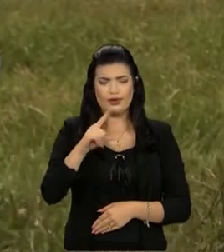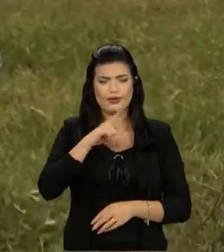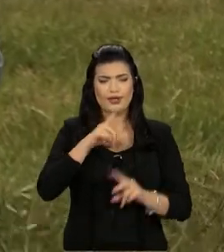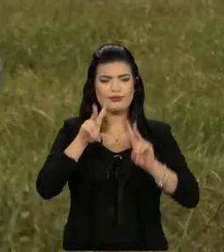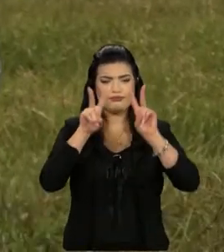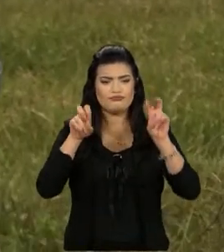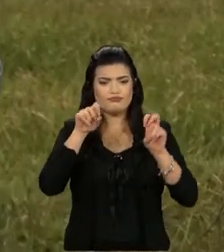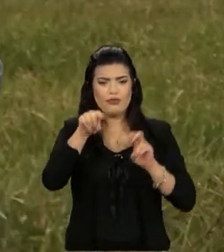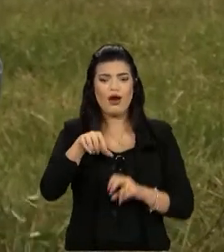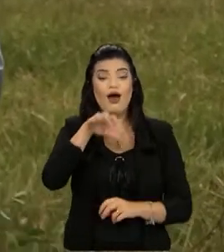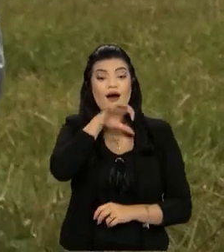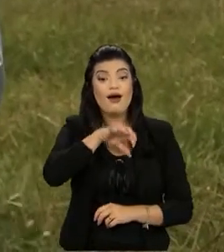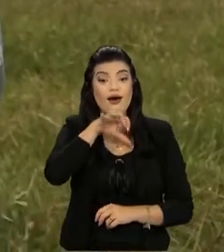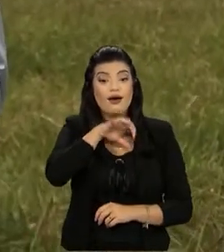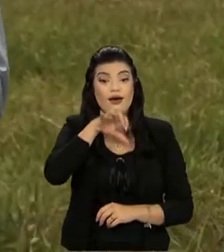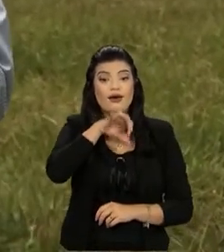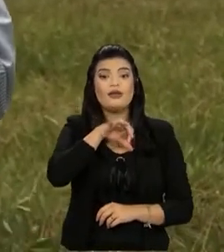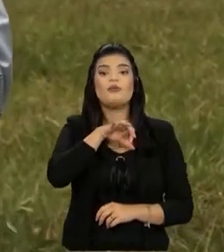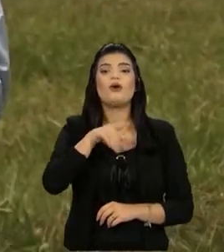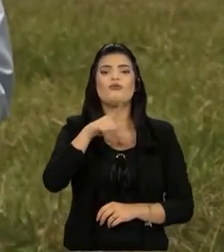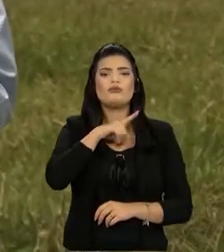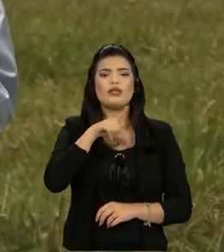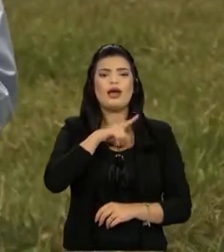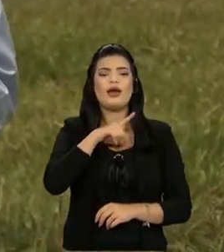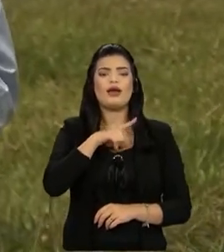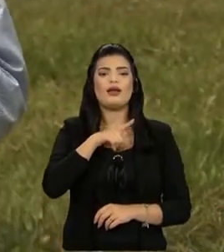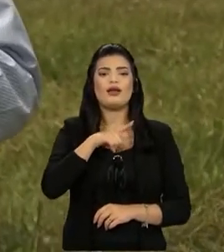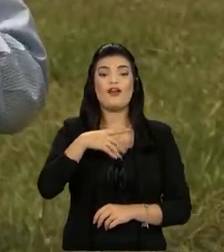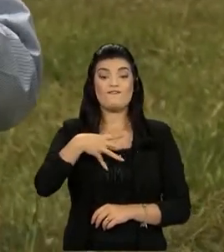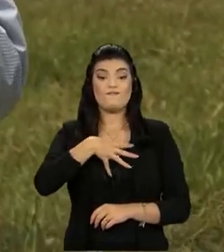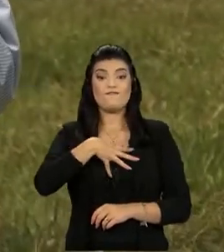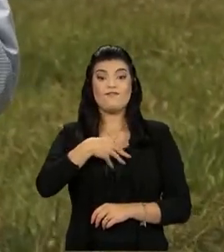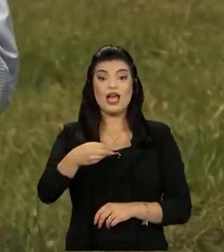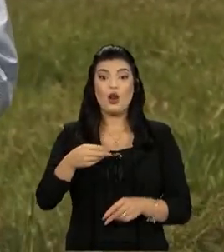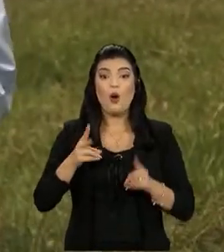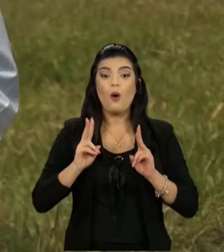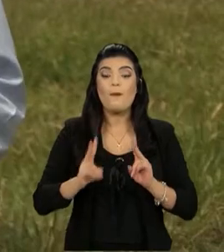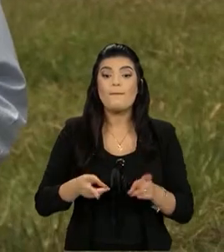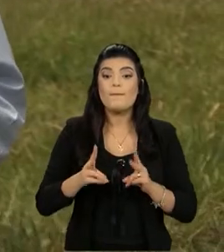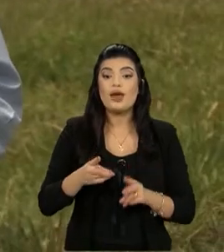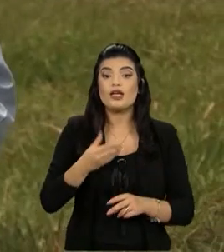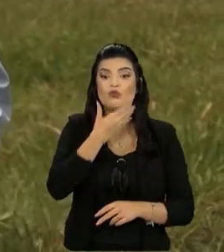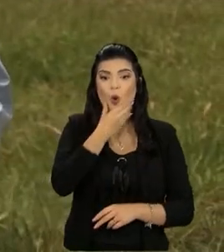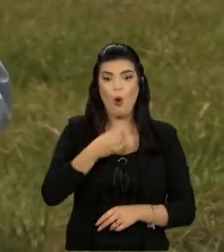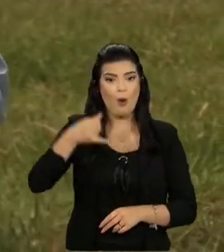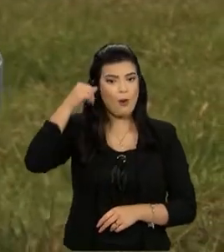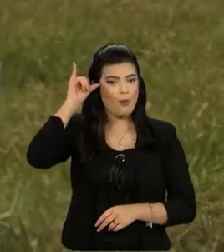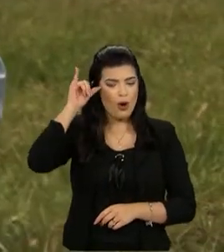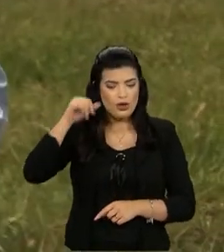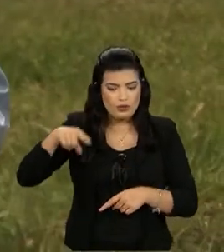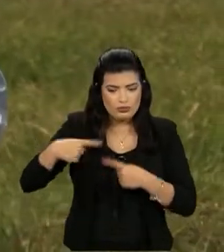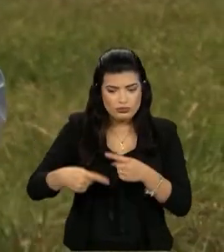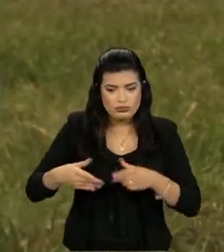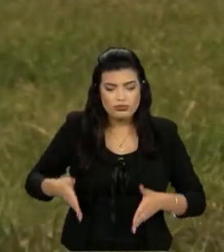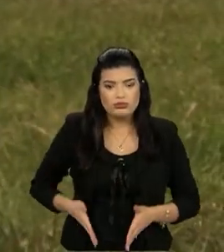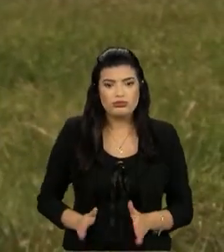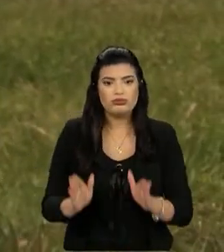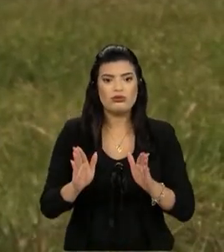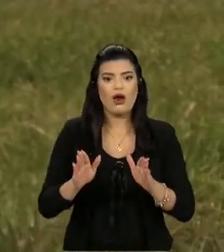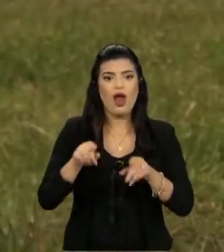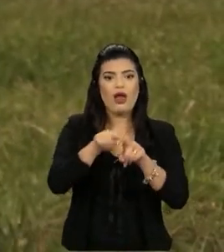está, esses animais, são filhos do mesmo todo, durante a gestação foi tudo semelhante, pariram,